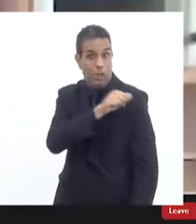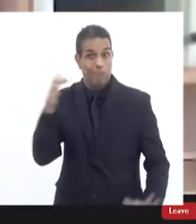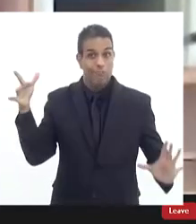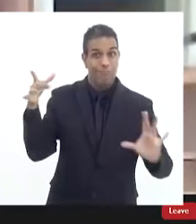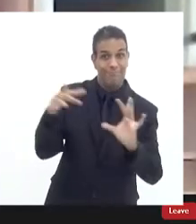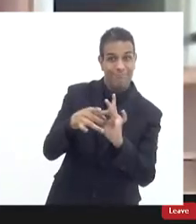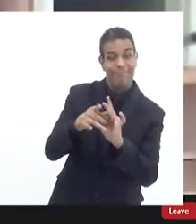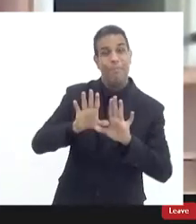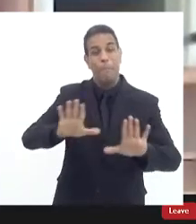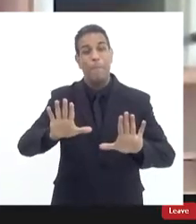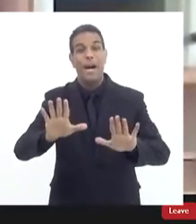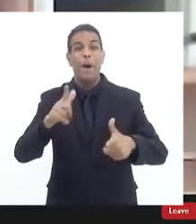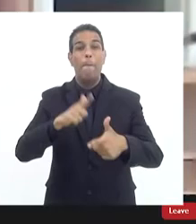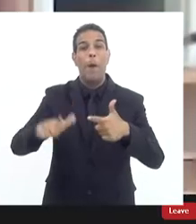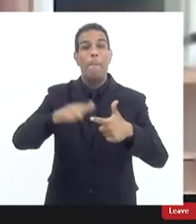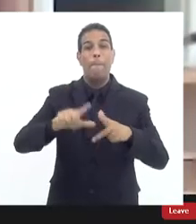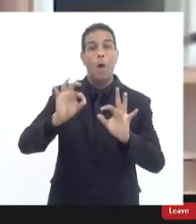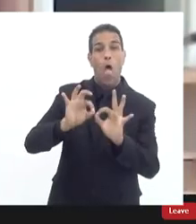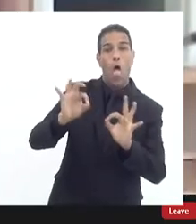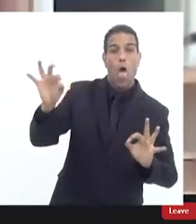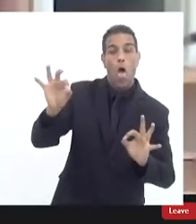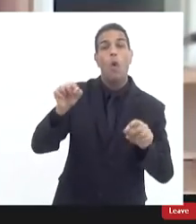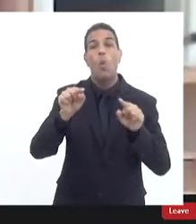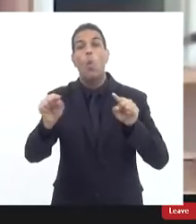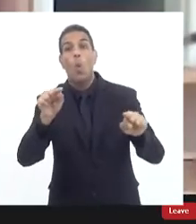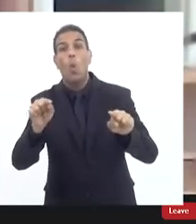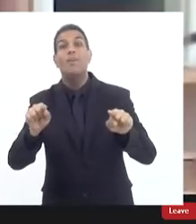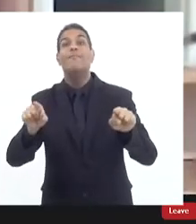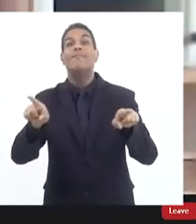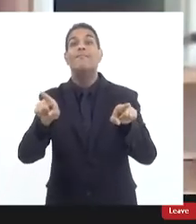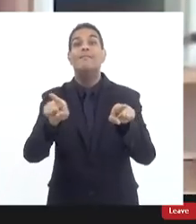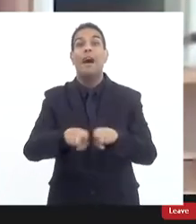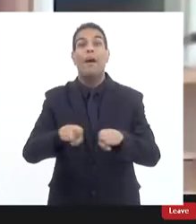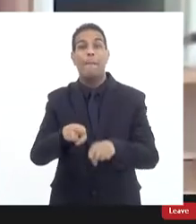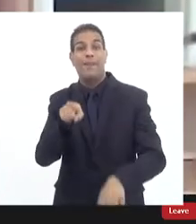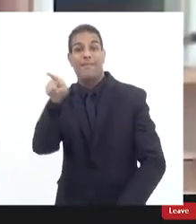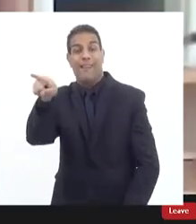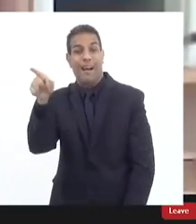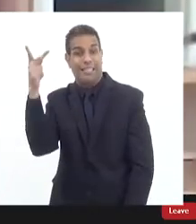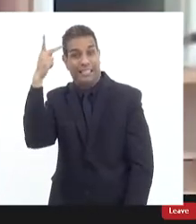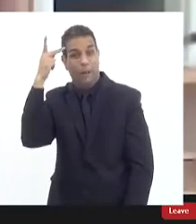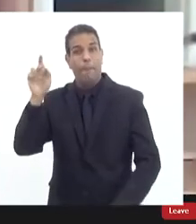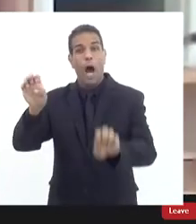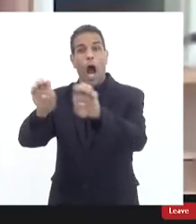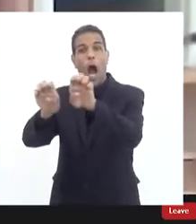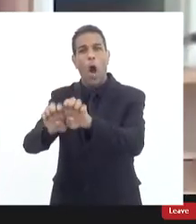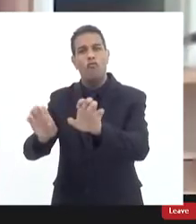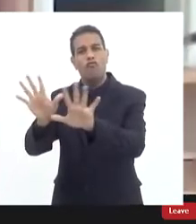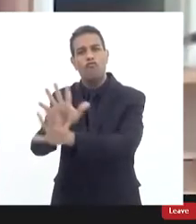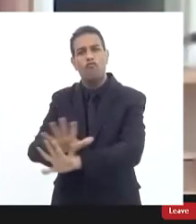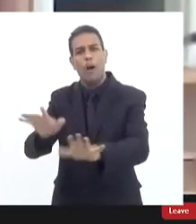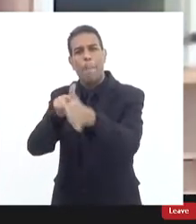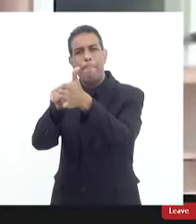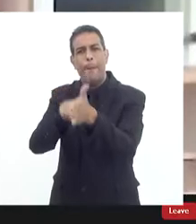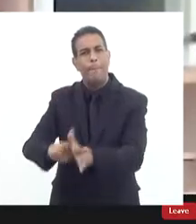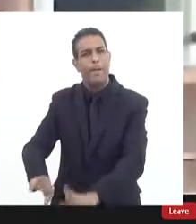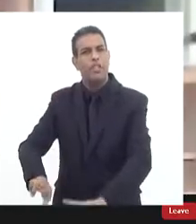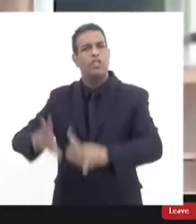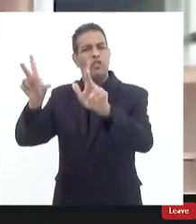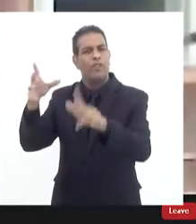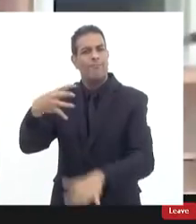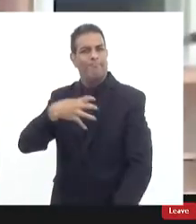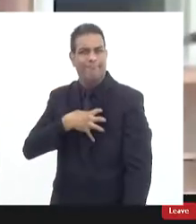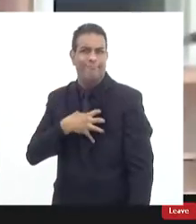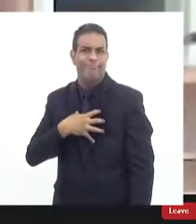pela distância mas como a própria estrutura lá da perícia de São Paulo é absolutamente